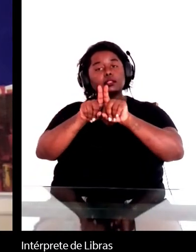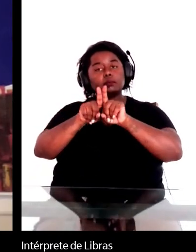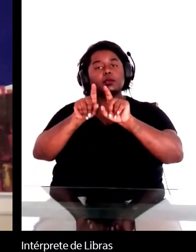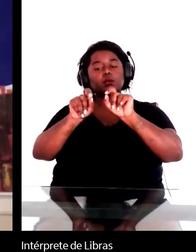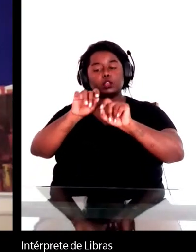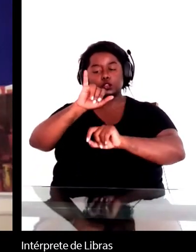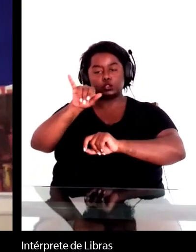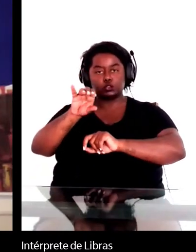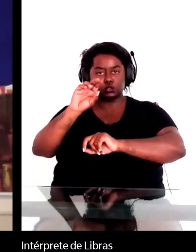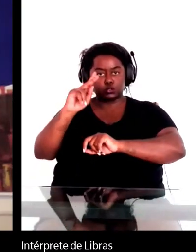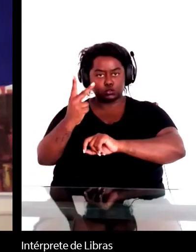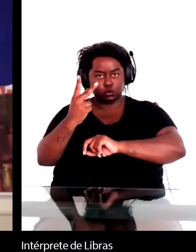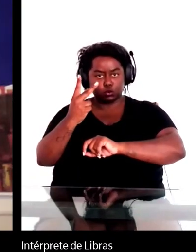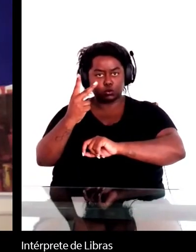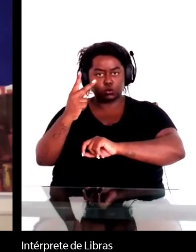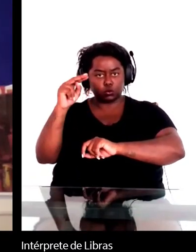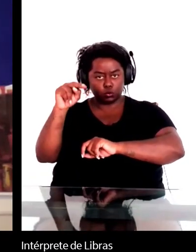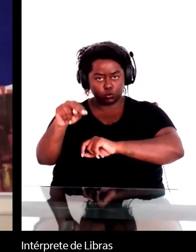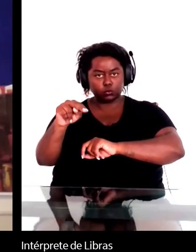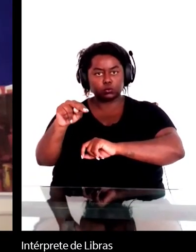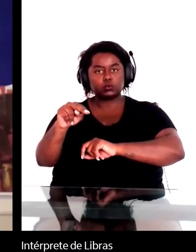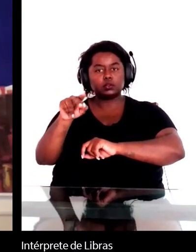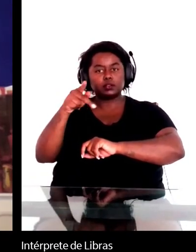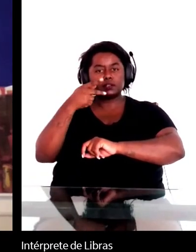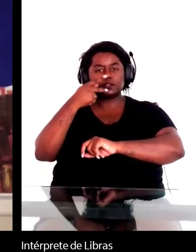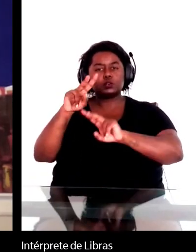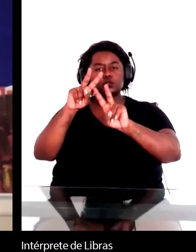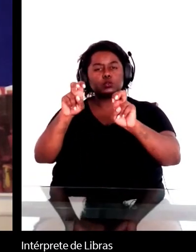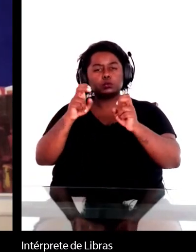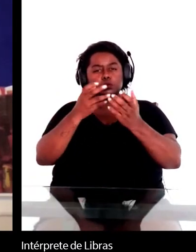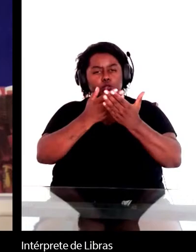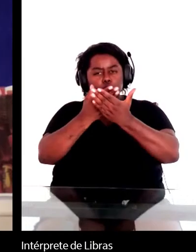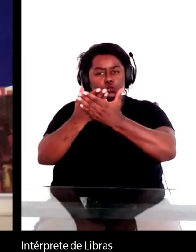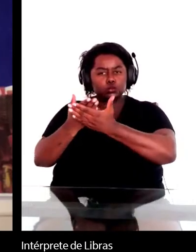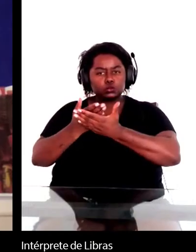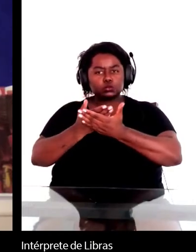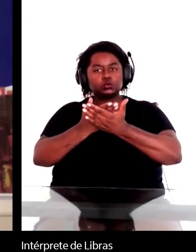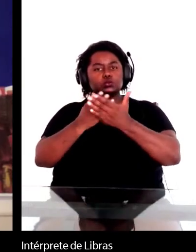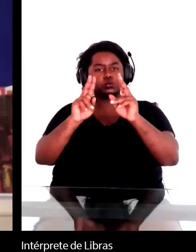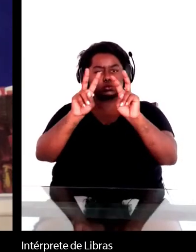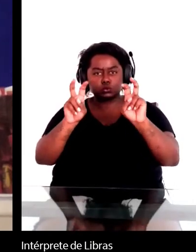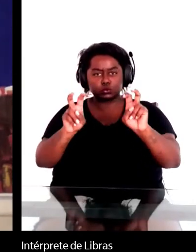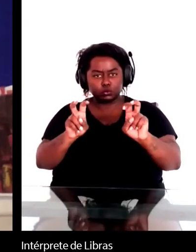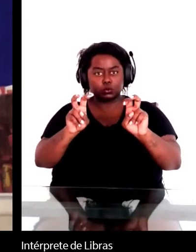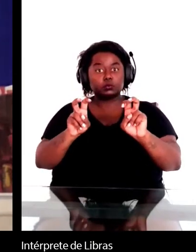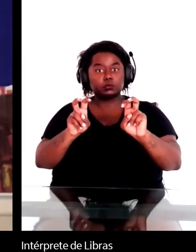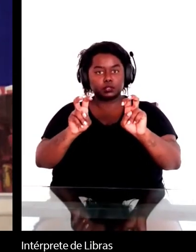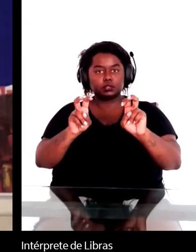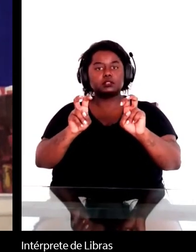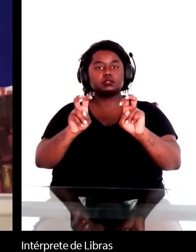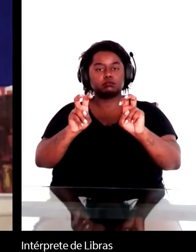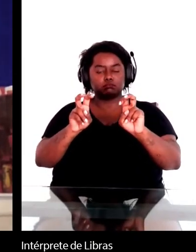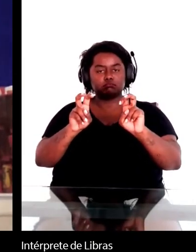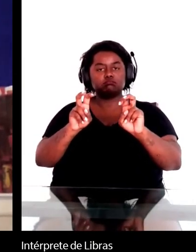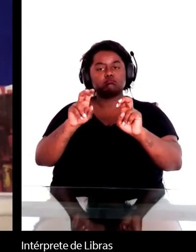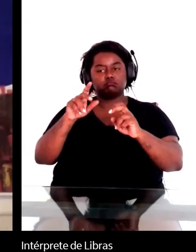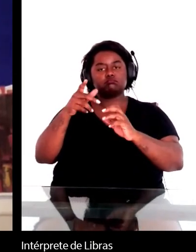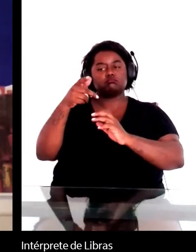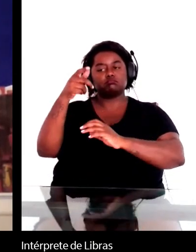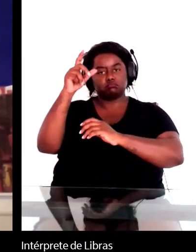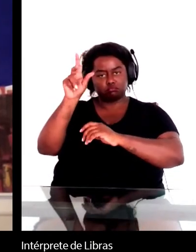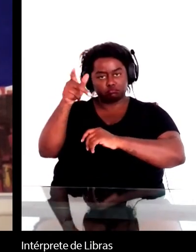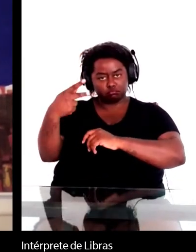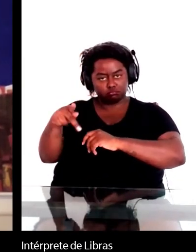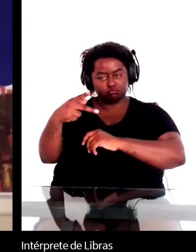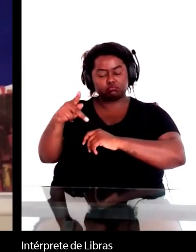que o volume dos Portuguese Literary and Cultural Studies, The Author is a Plagiarist, um grosso volume tijolão, saiu